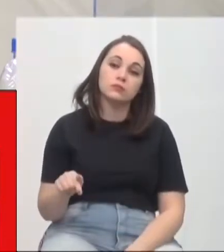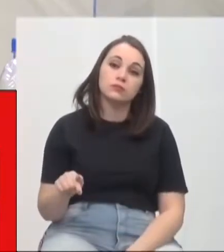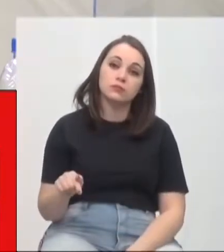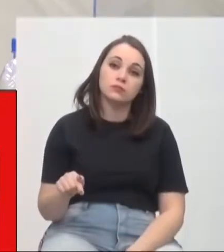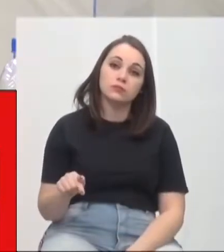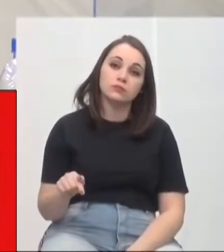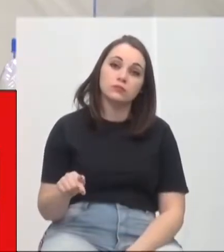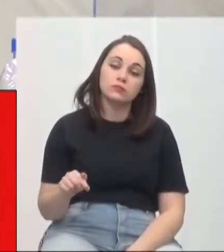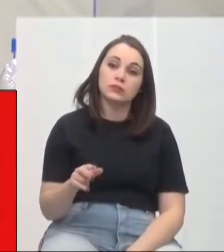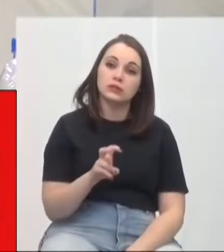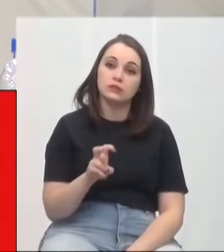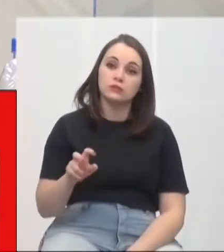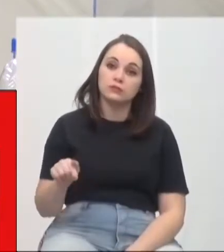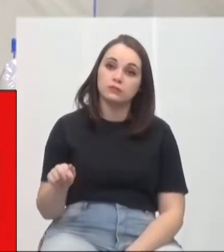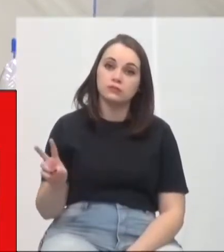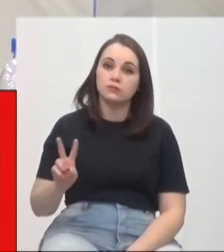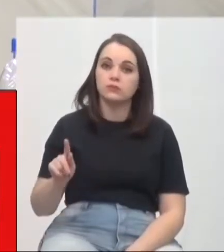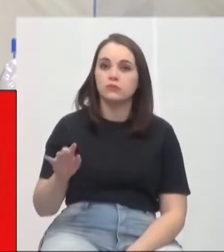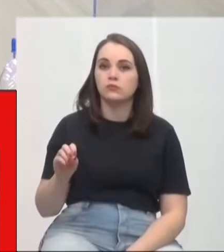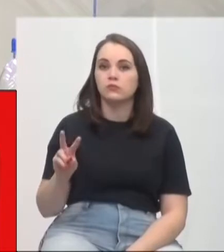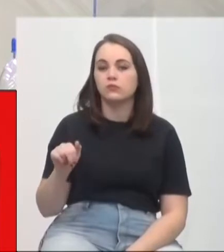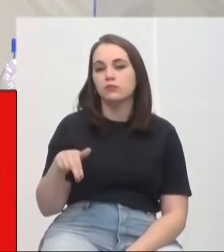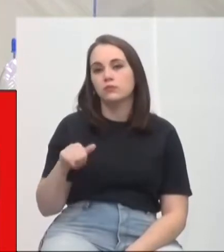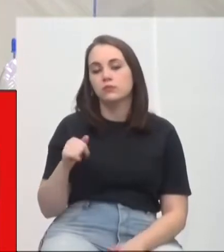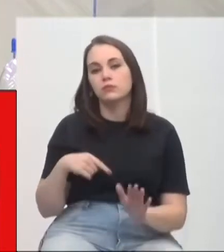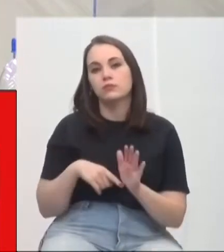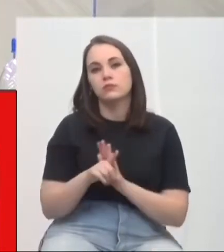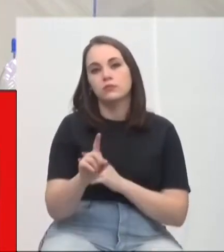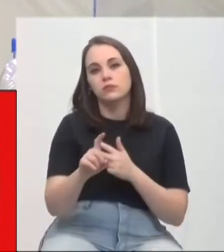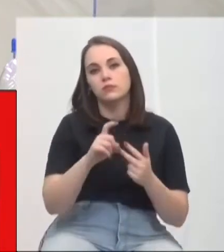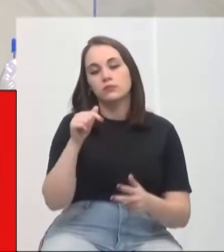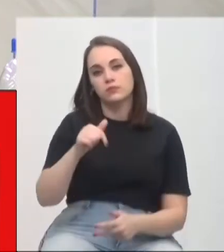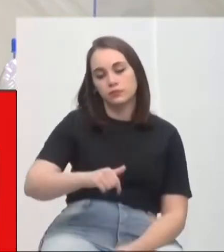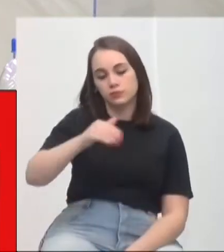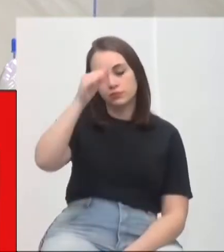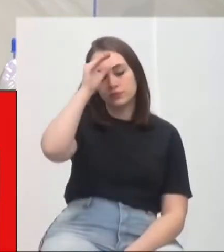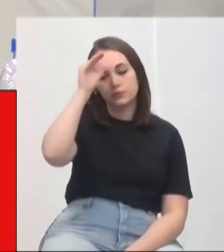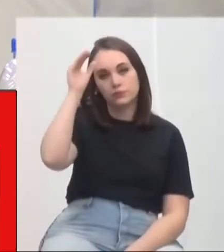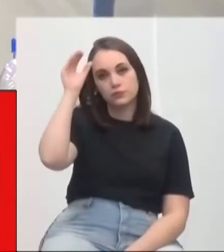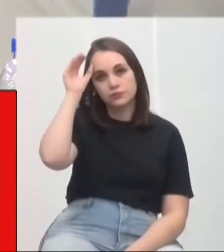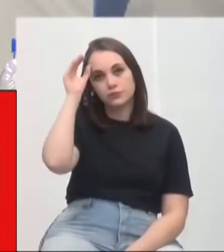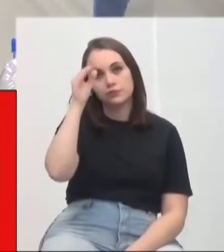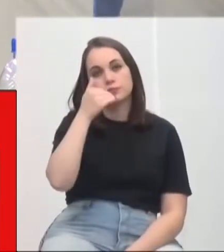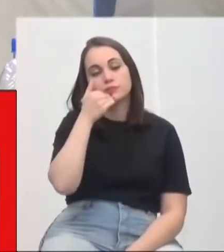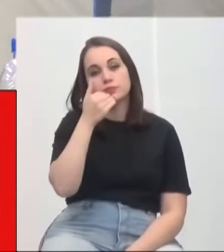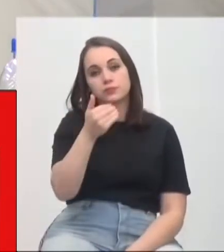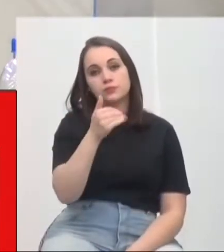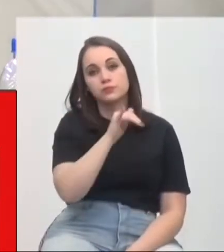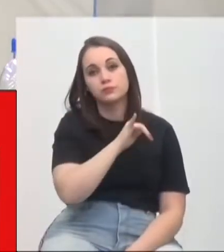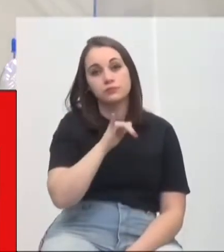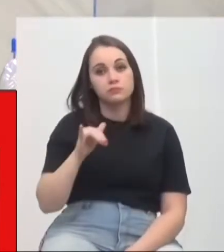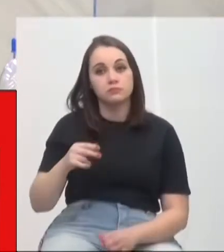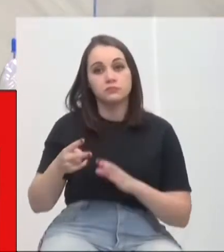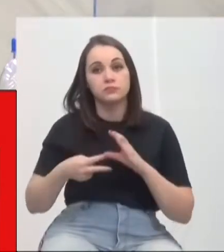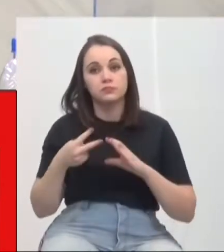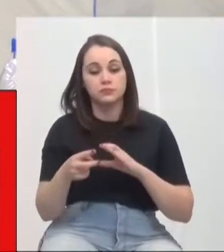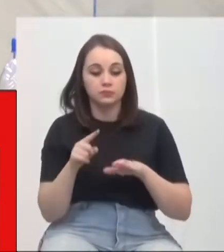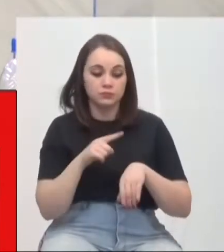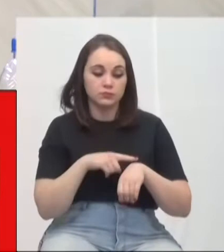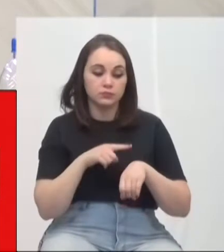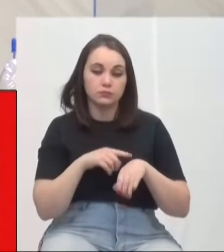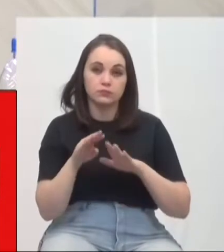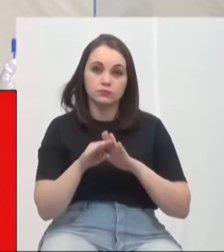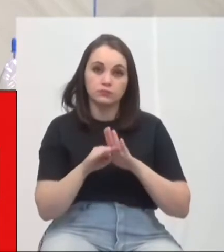20, 21, autora, vereadora Giovana Mondardo, envio de expediente ao chefe do Poder Executivo Municipal, solicitando que informe a previsão e cronograma de